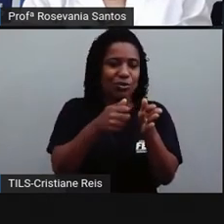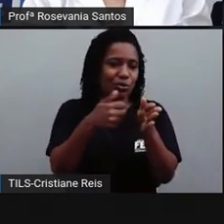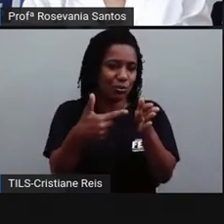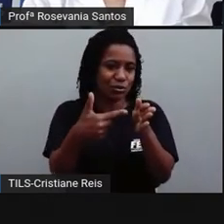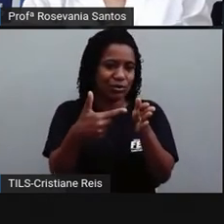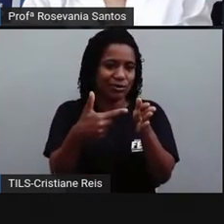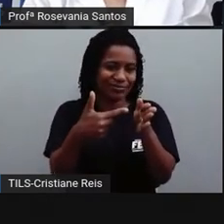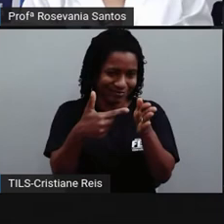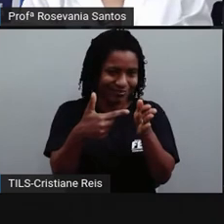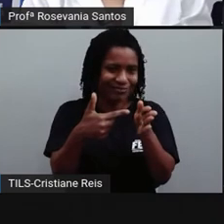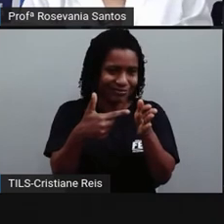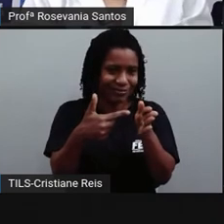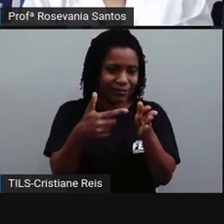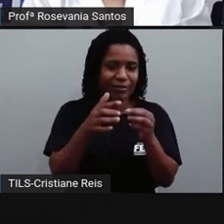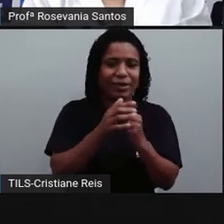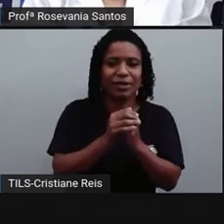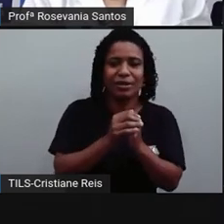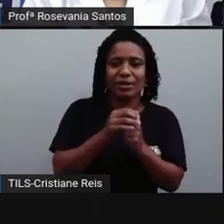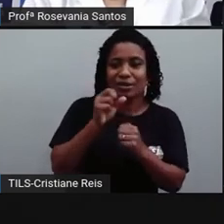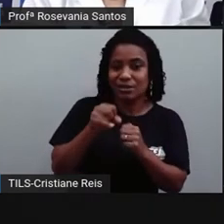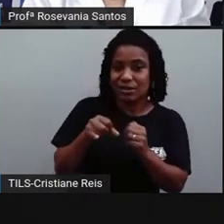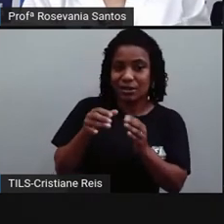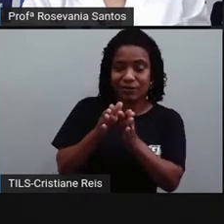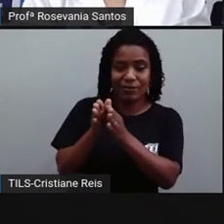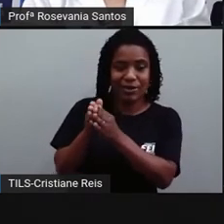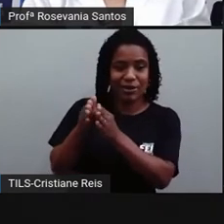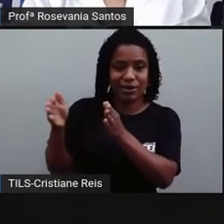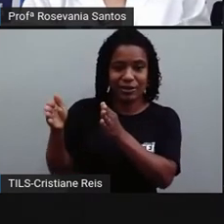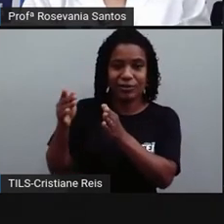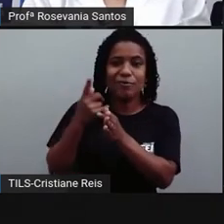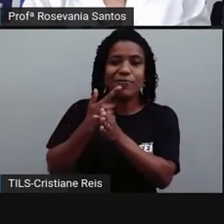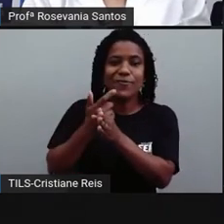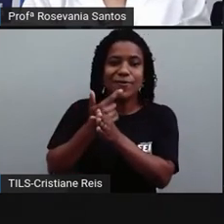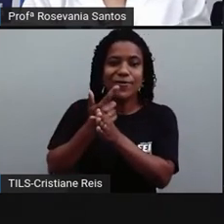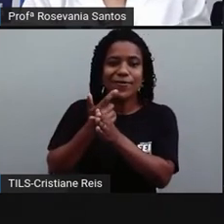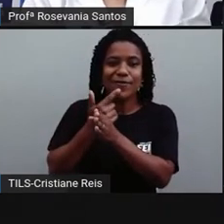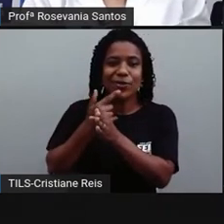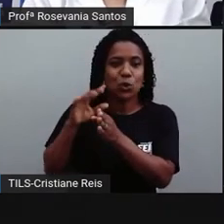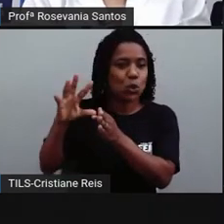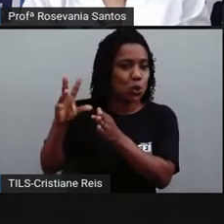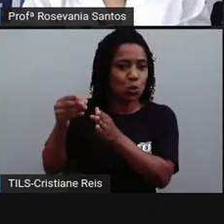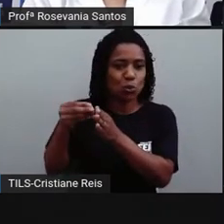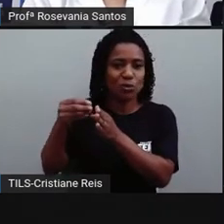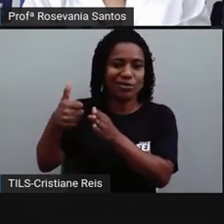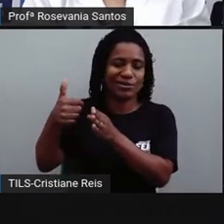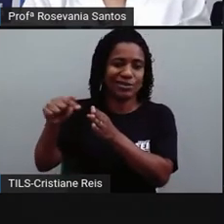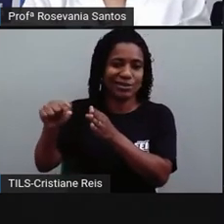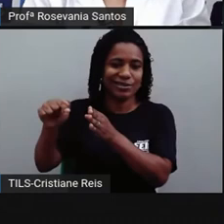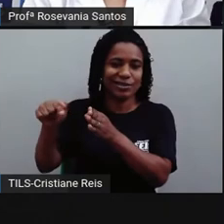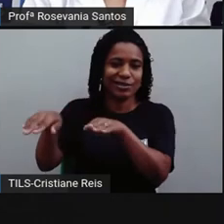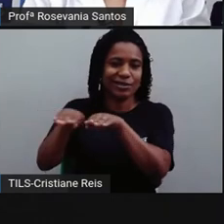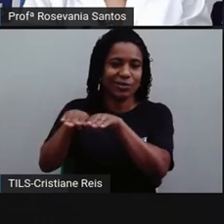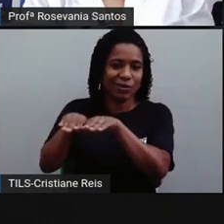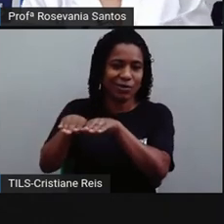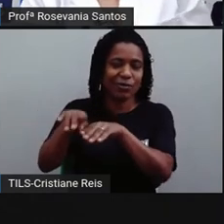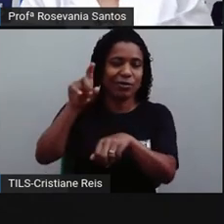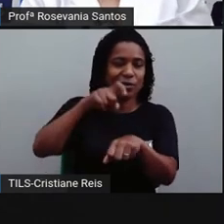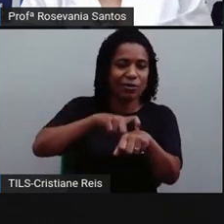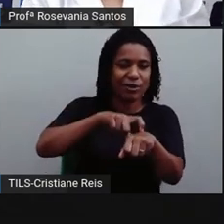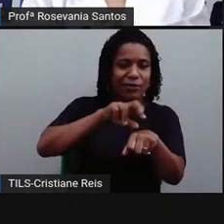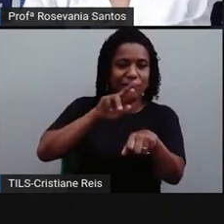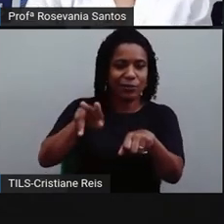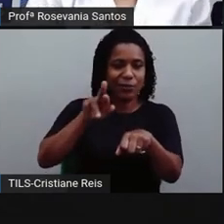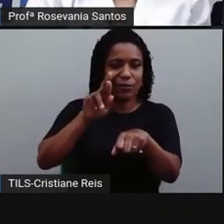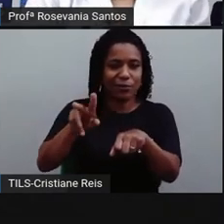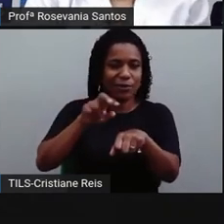vermelho, são 17 horas. Então, os fusos horários, eles não têm diferenciação se é o hemisfério